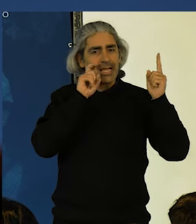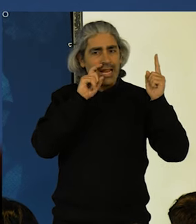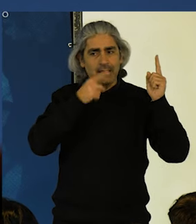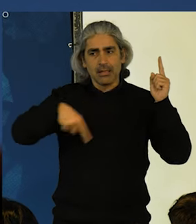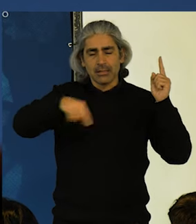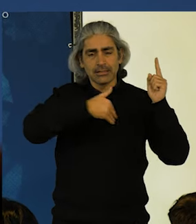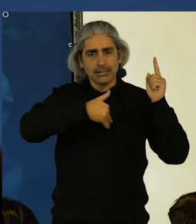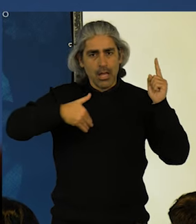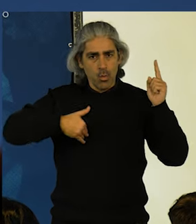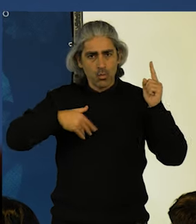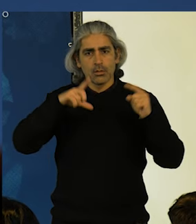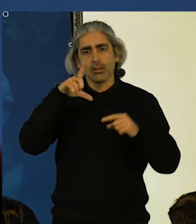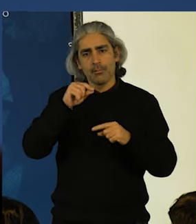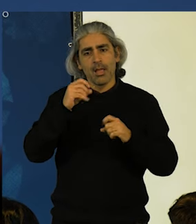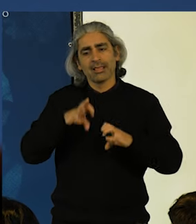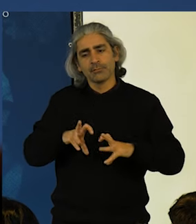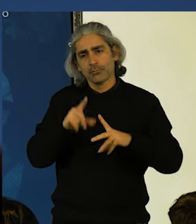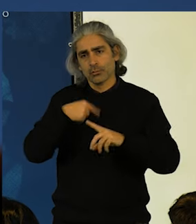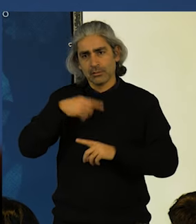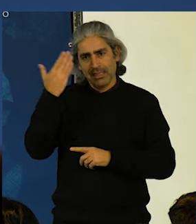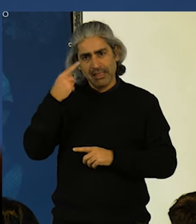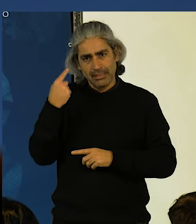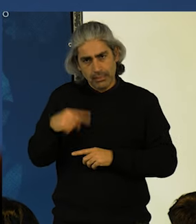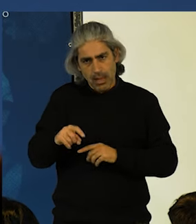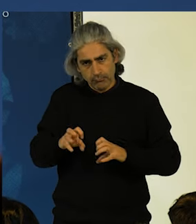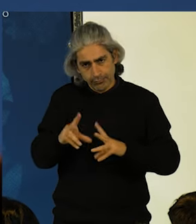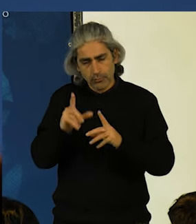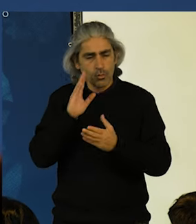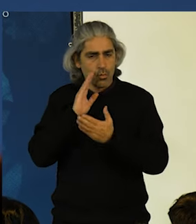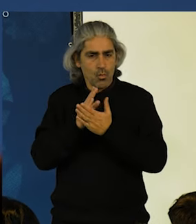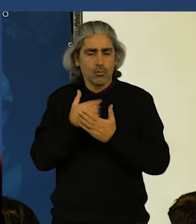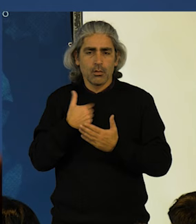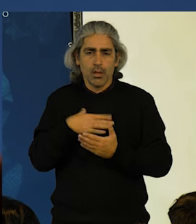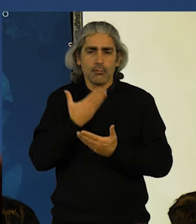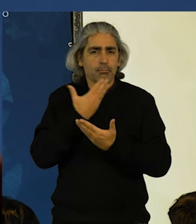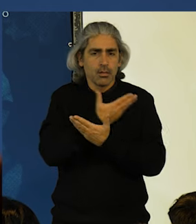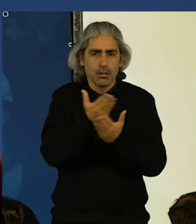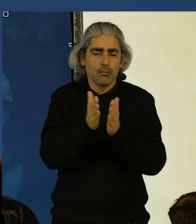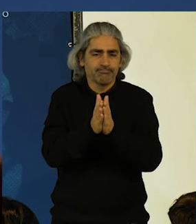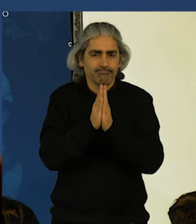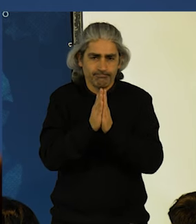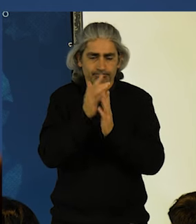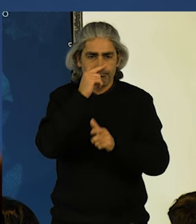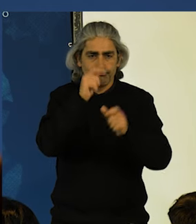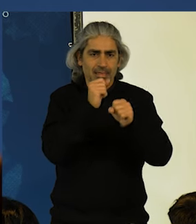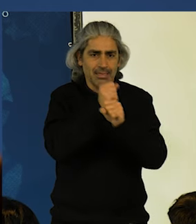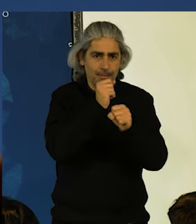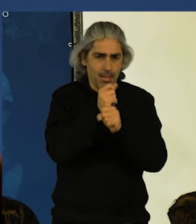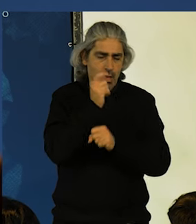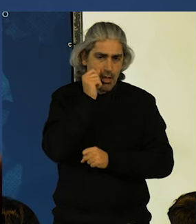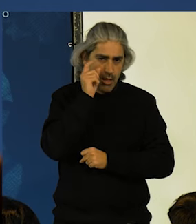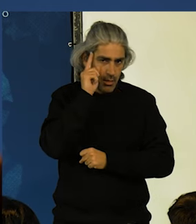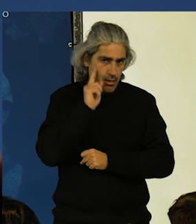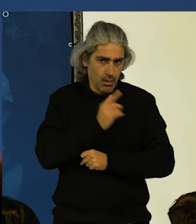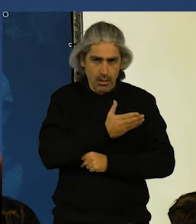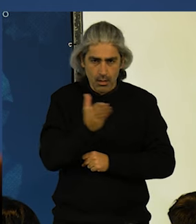e o desenvolvimento a que temos direito. Termino com um apelo às trabalhadoras, aos trabalhadores,